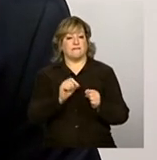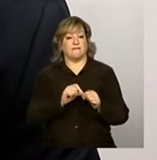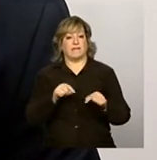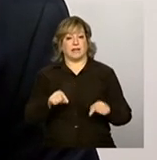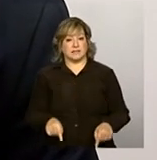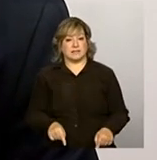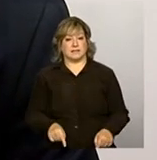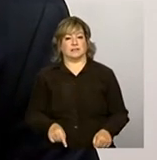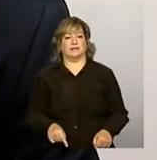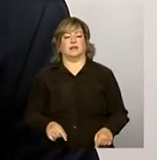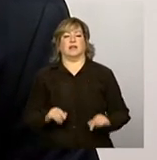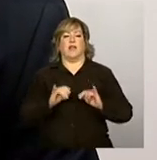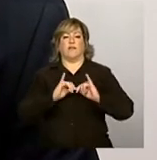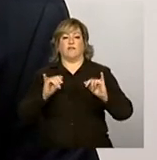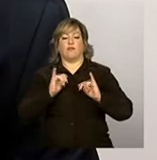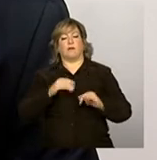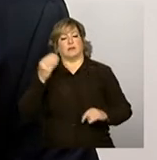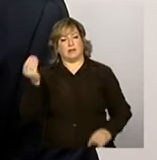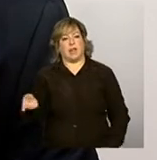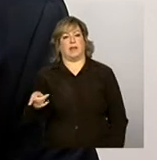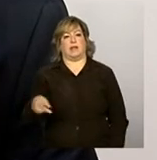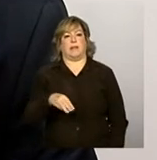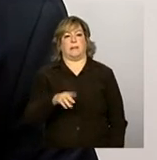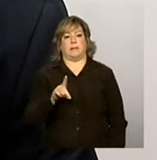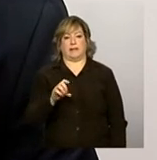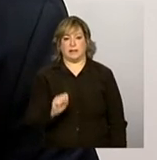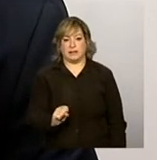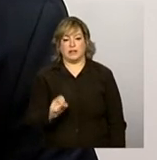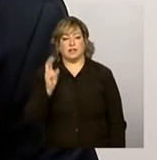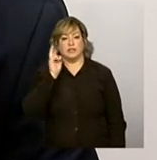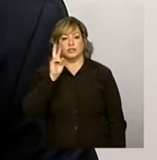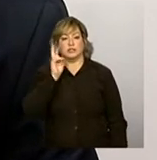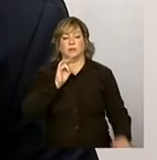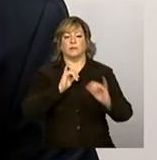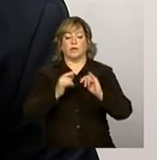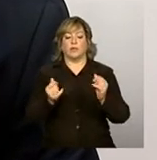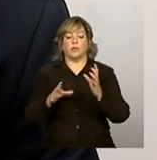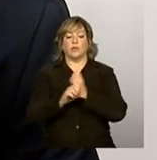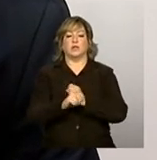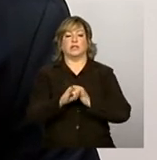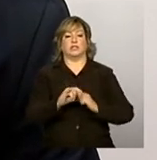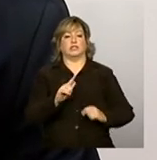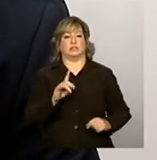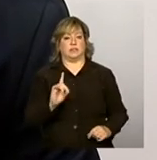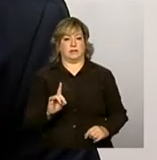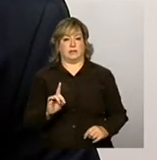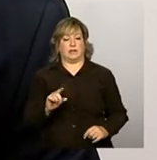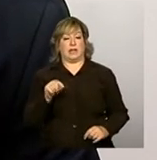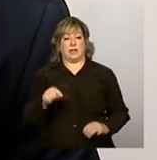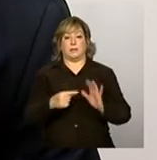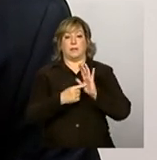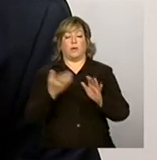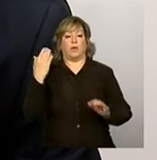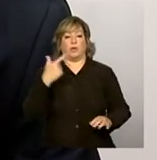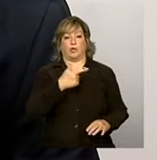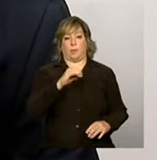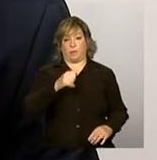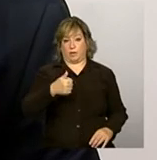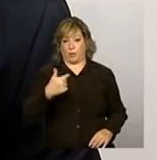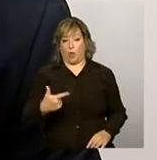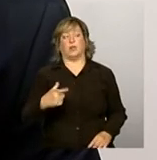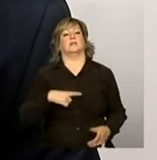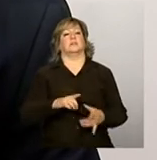prestar informação ao Ministério em relação à prestação de conta dos recursos do IGD. O demonstrativo 2012 está